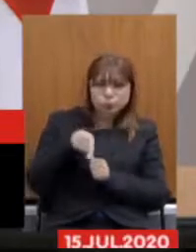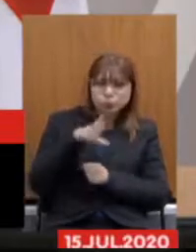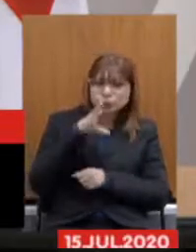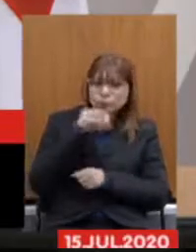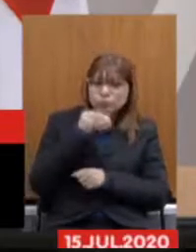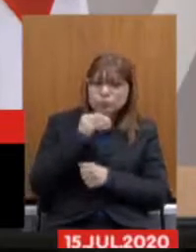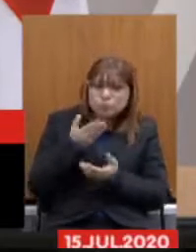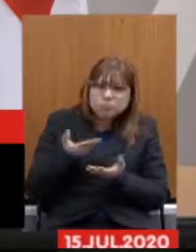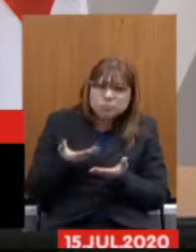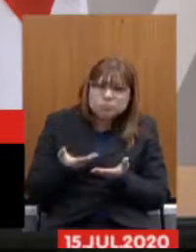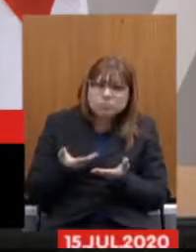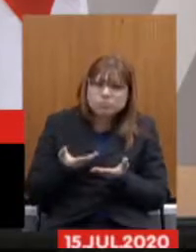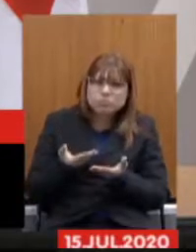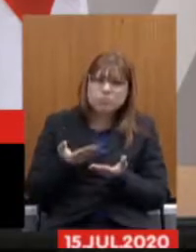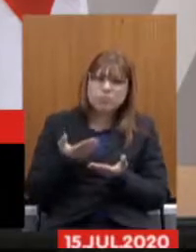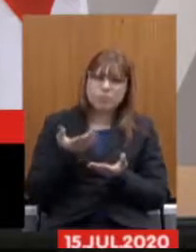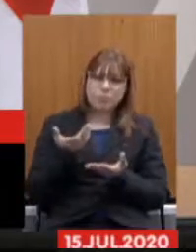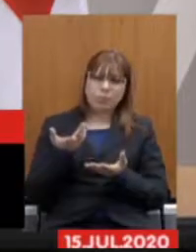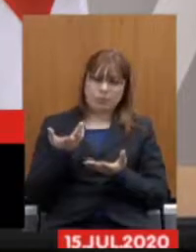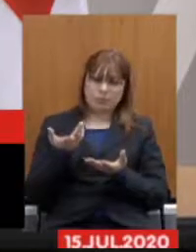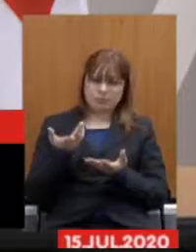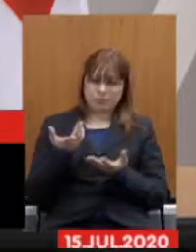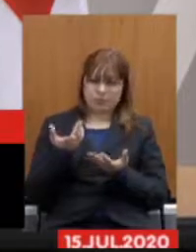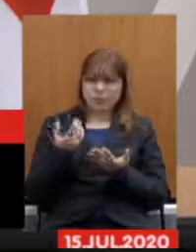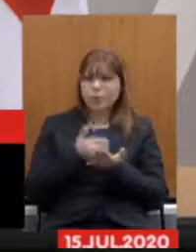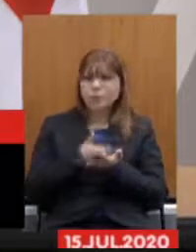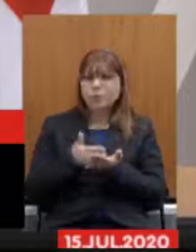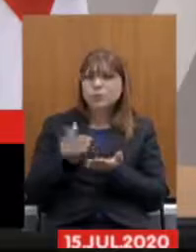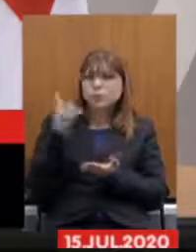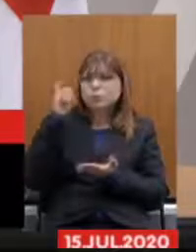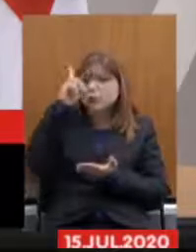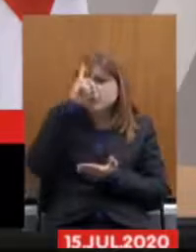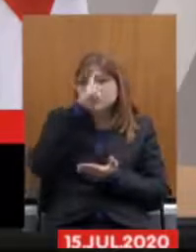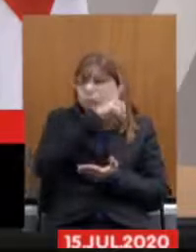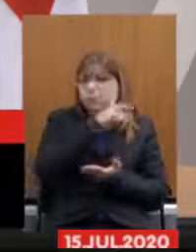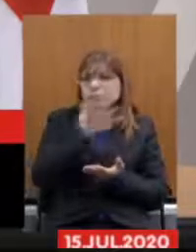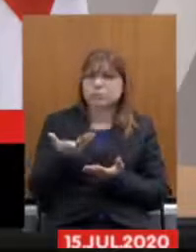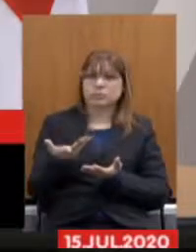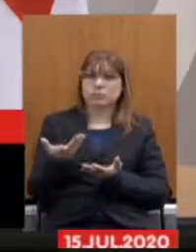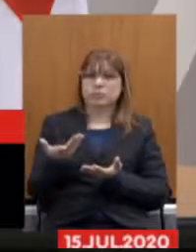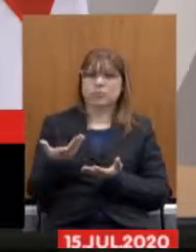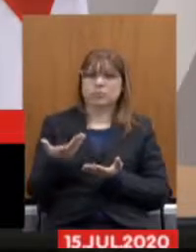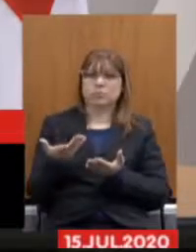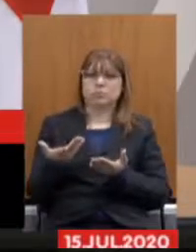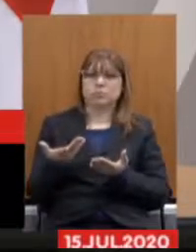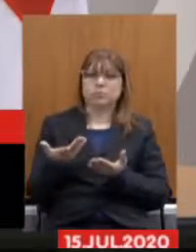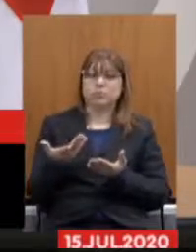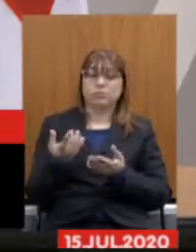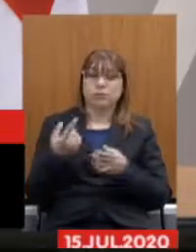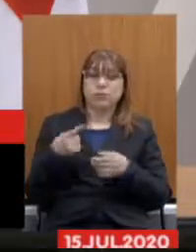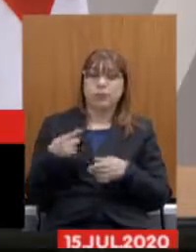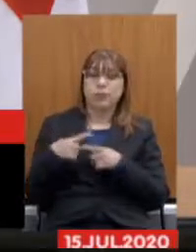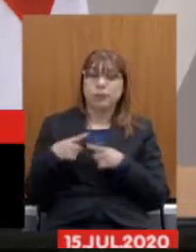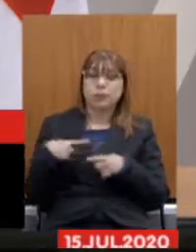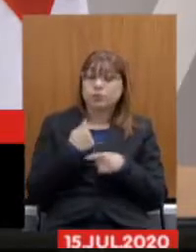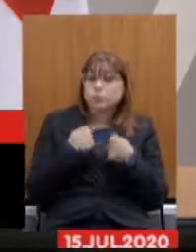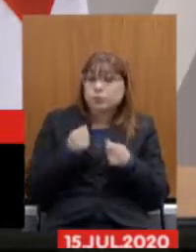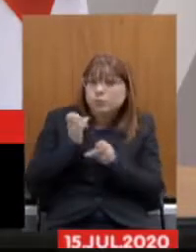coloca em dificuldade um debate que nós precisamos está fazendo cálculo atuarial